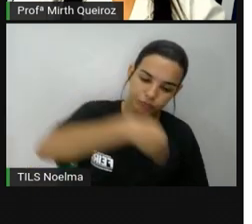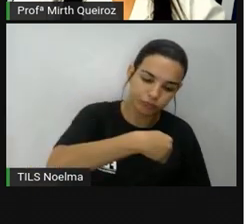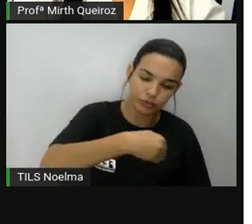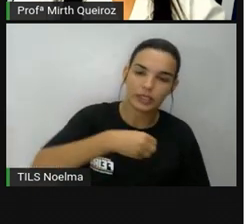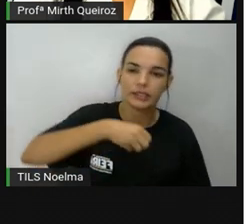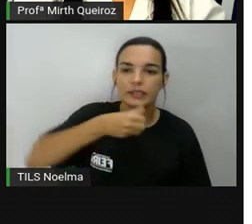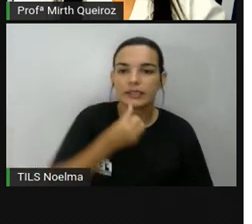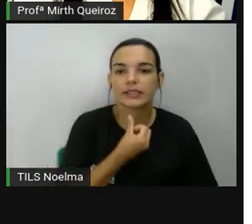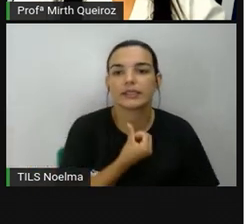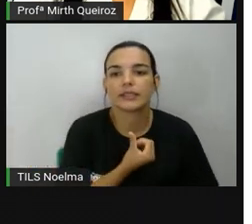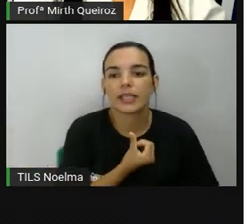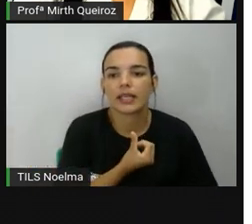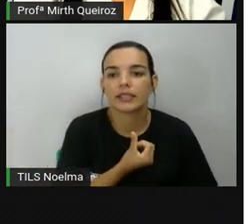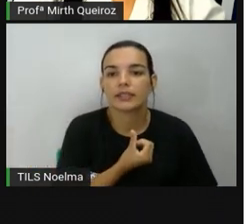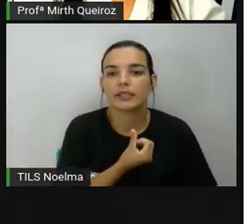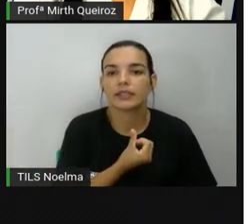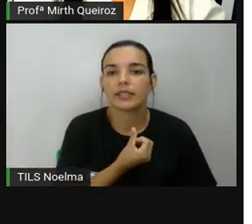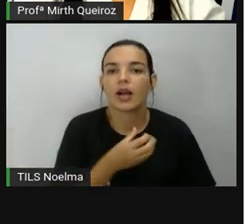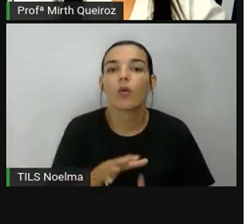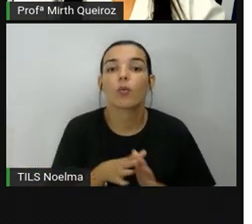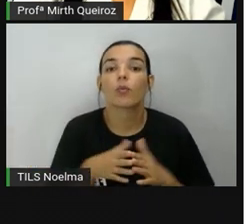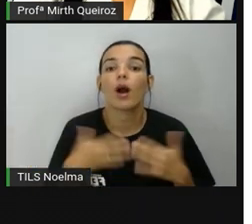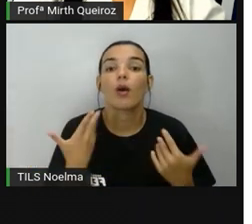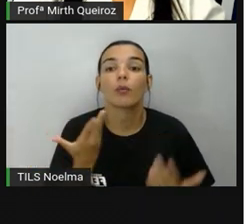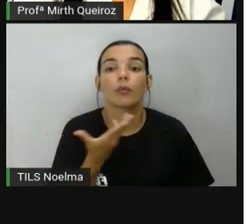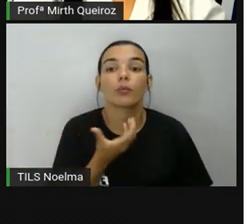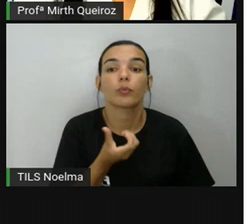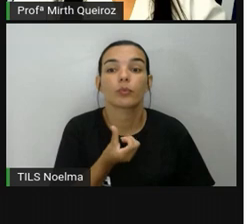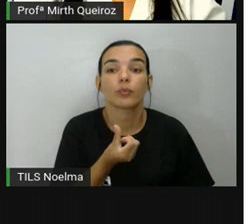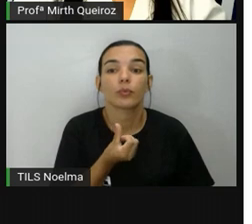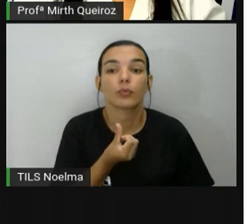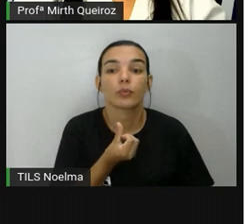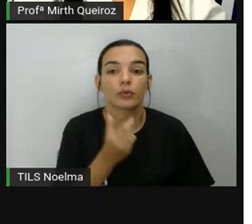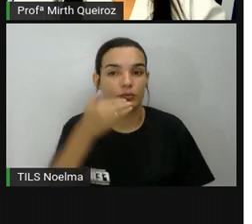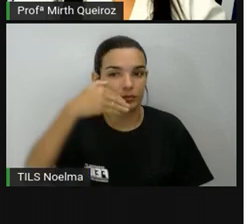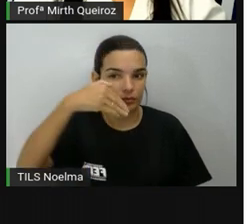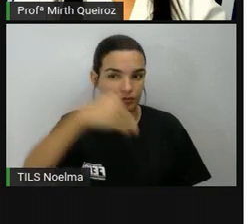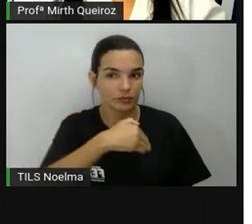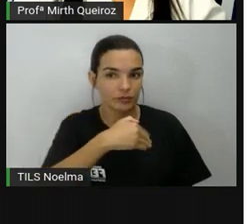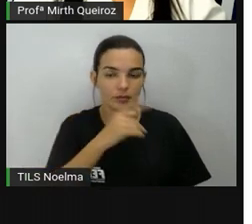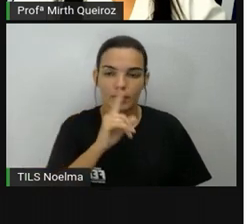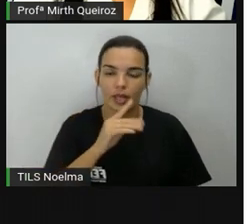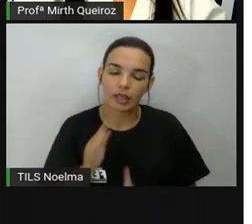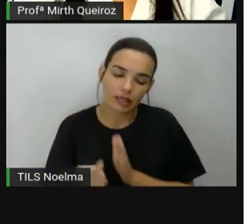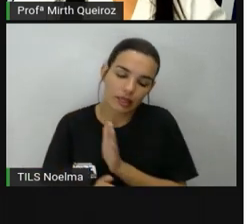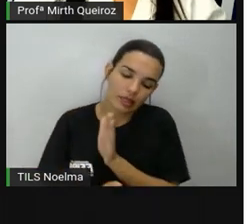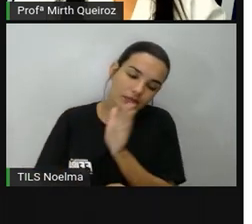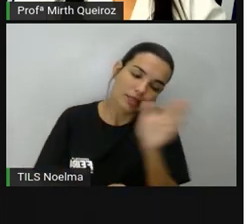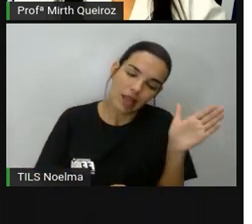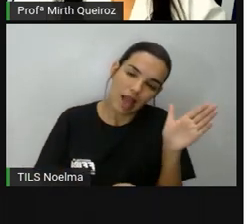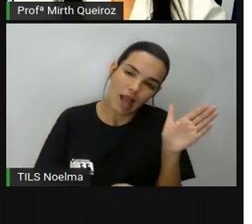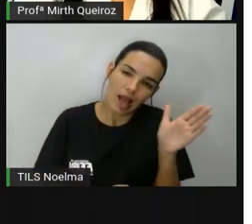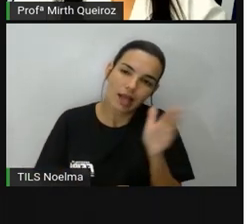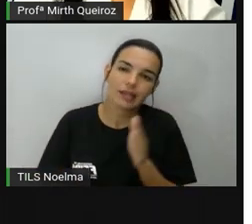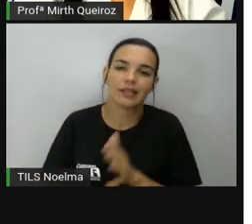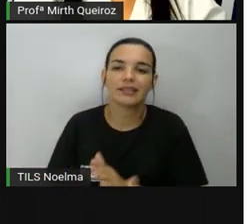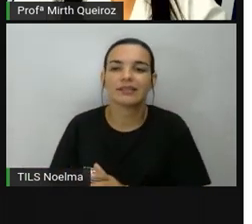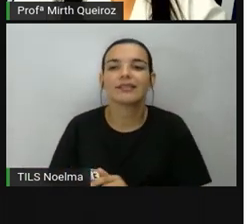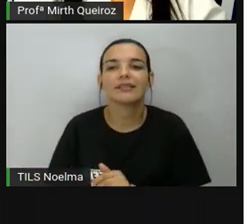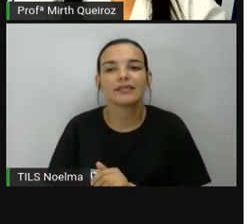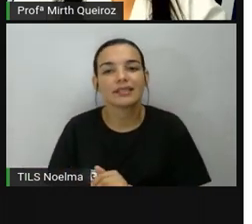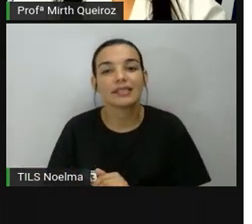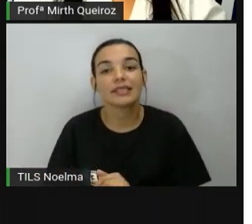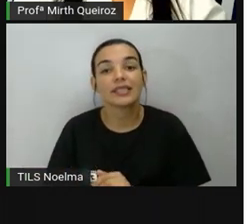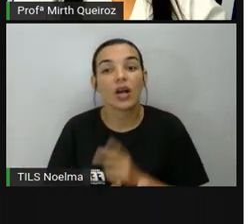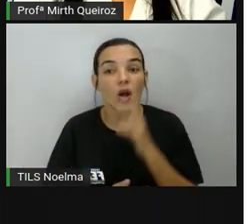Esse jogador, ele está no meio da rosa dos ventos, ó. Ele jogou o quê? Ele jogou para frente? Não. Ele jogou para trás? Não. Jogou para o